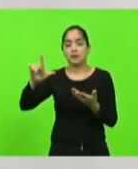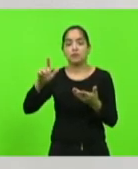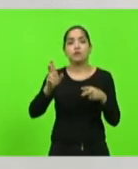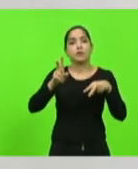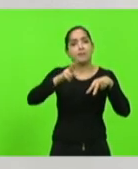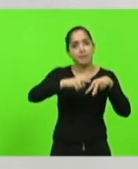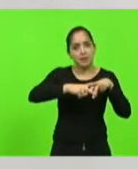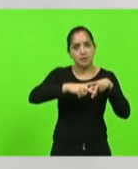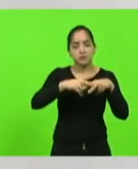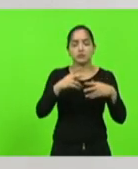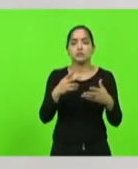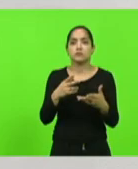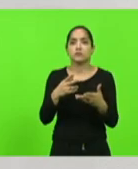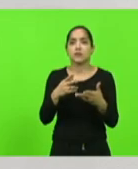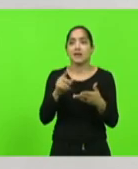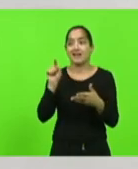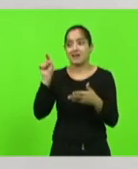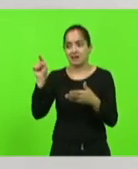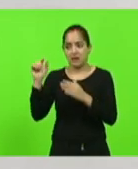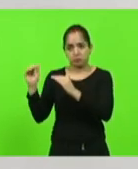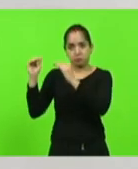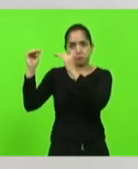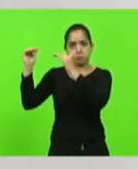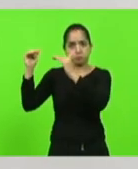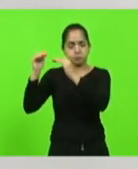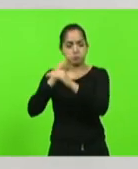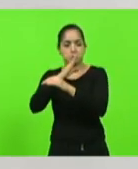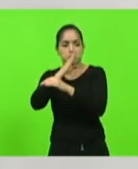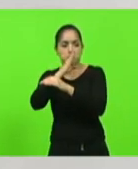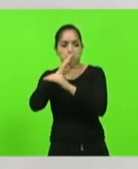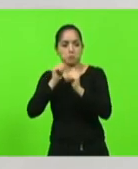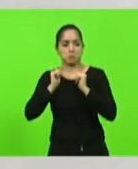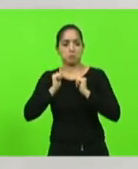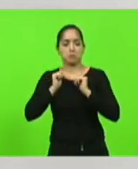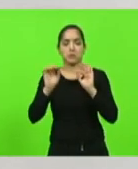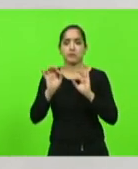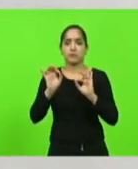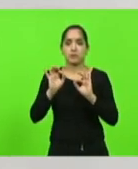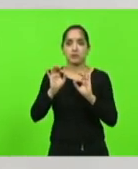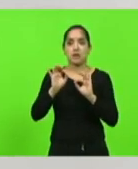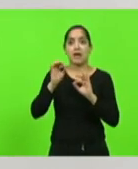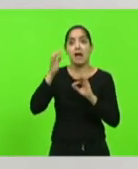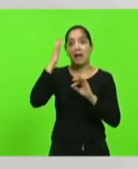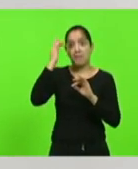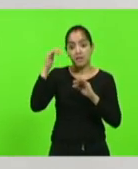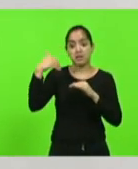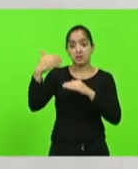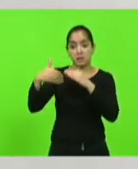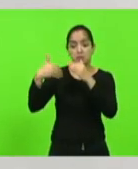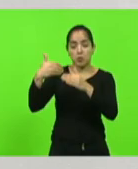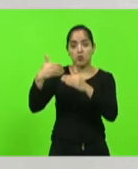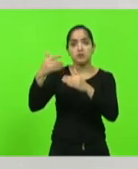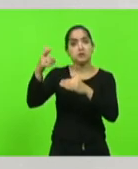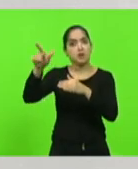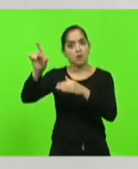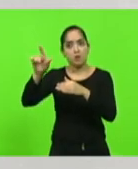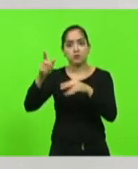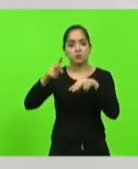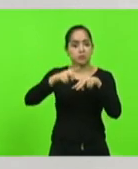aquela corte federal se calou, amanhã serão outros deputados presos, e daqui a pouco seremos nós aqui.